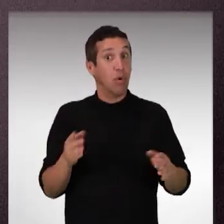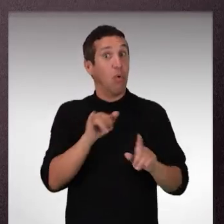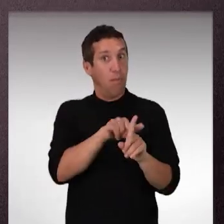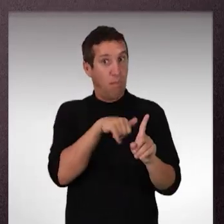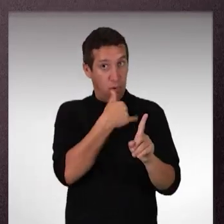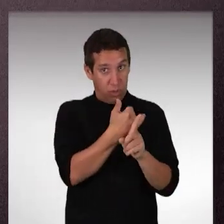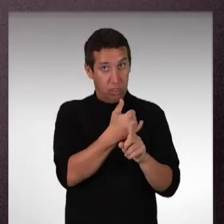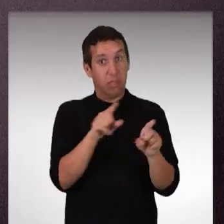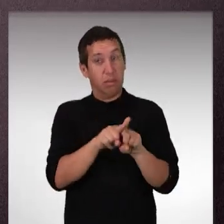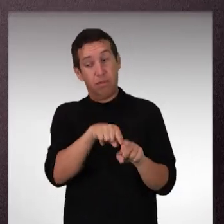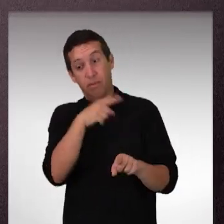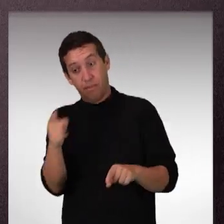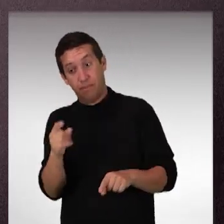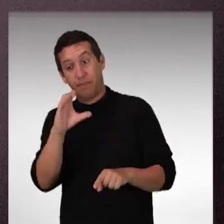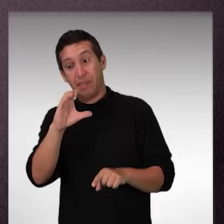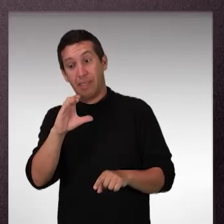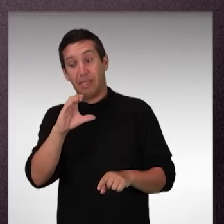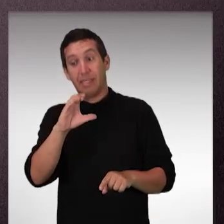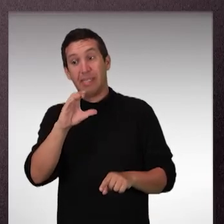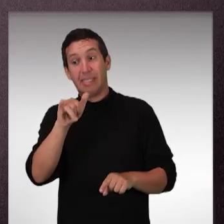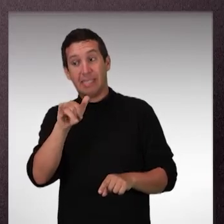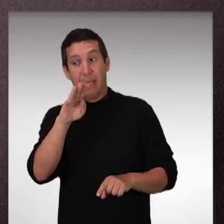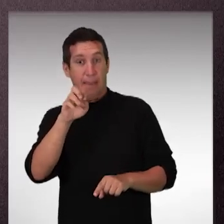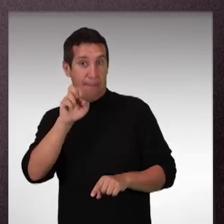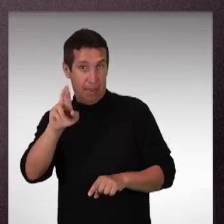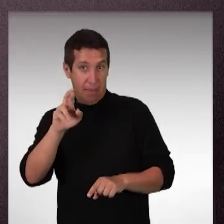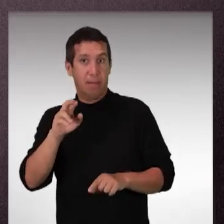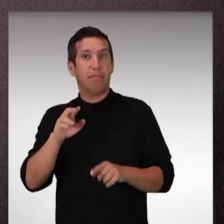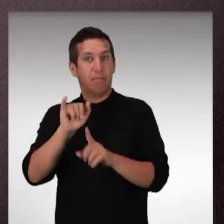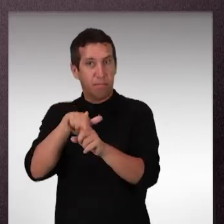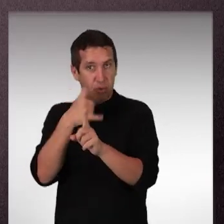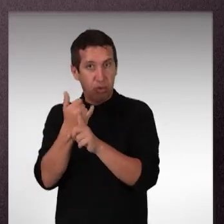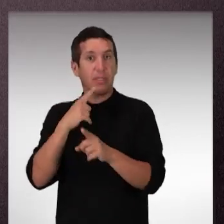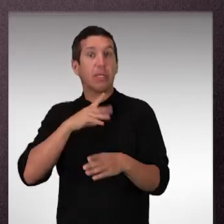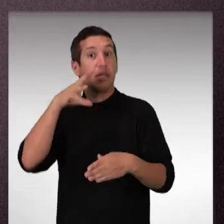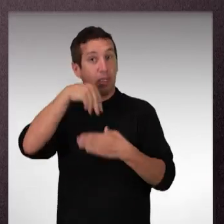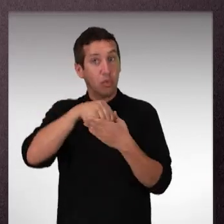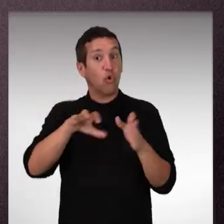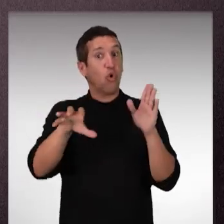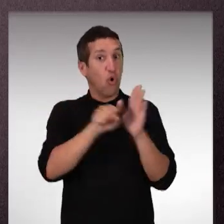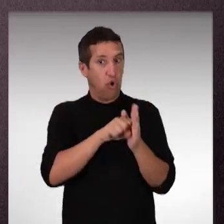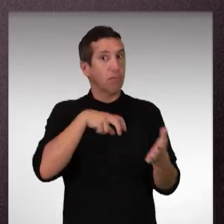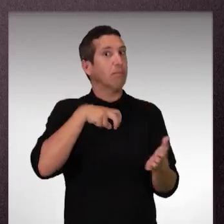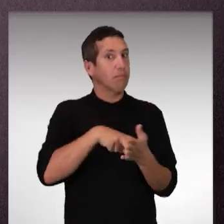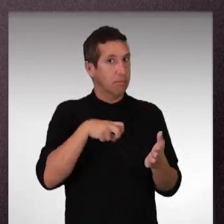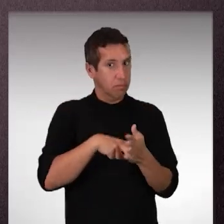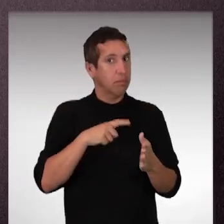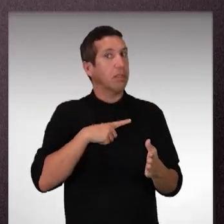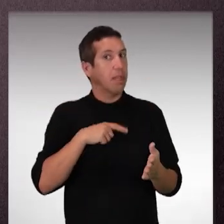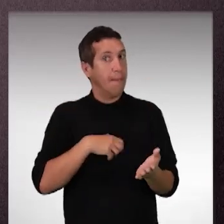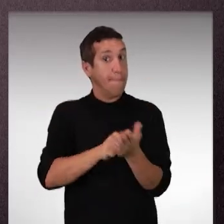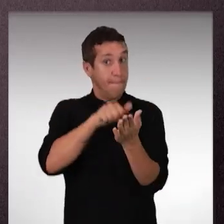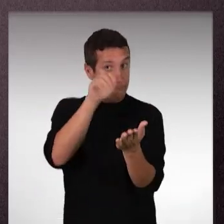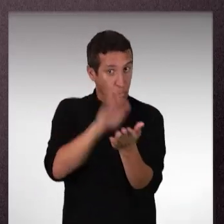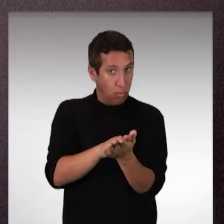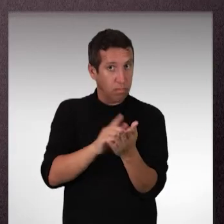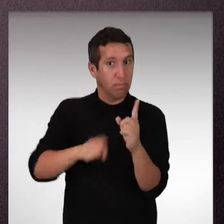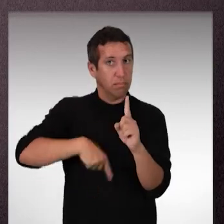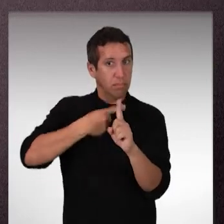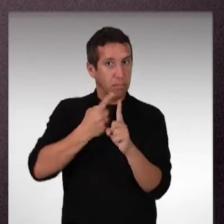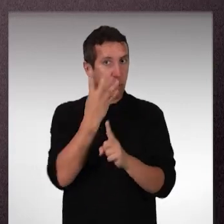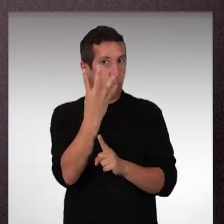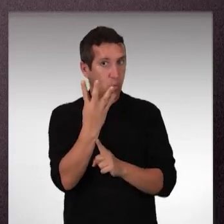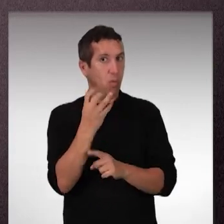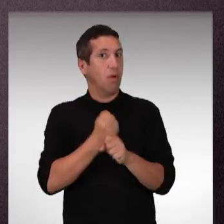2024, o bullying e o cyberbullying foram incluídos no Código Penal. As penas para os crimes